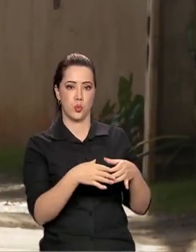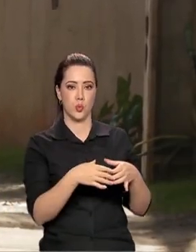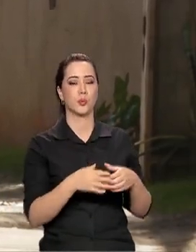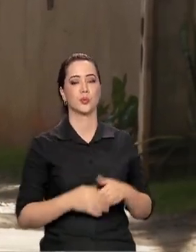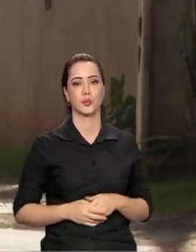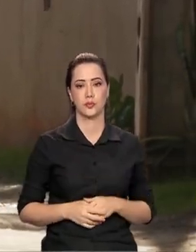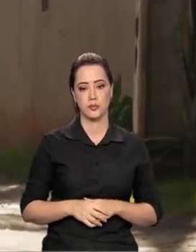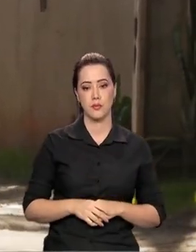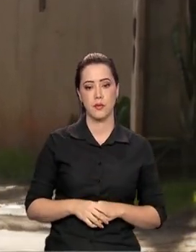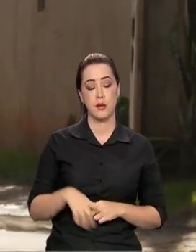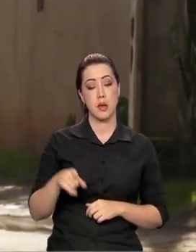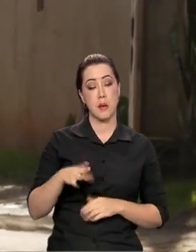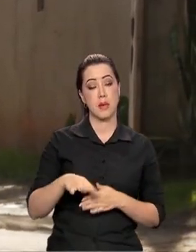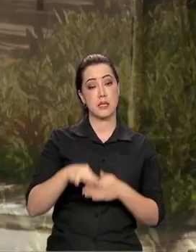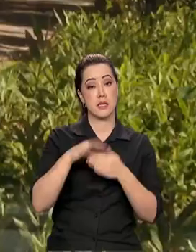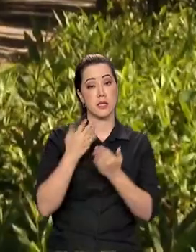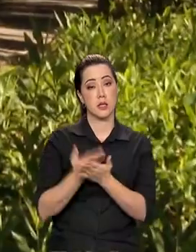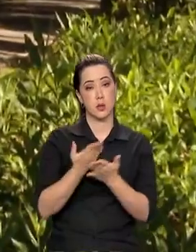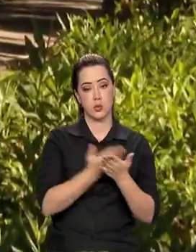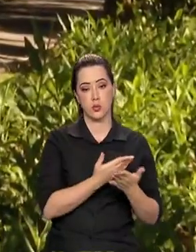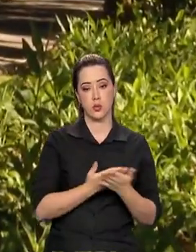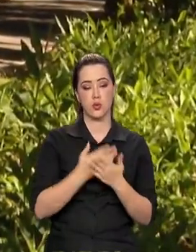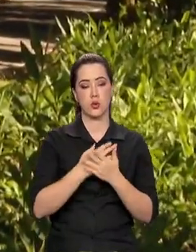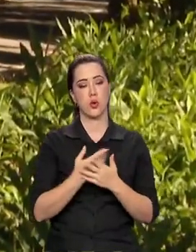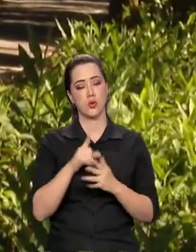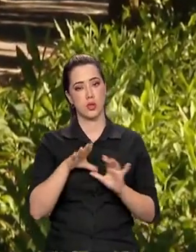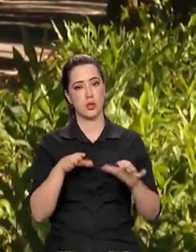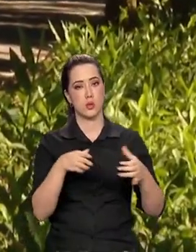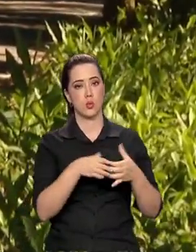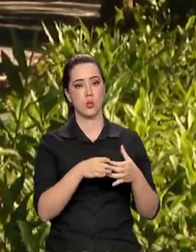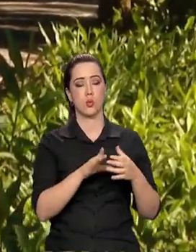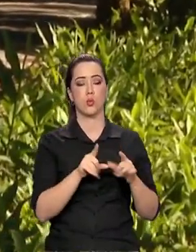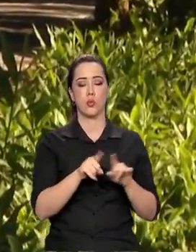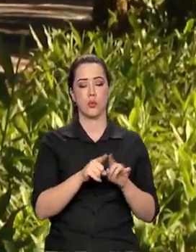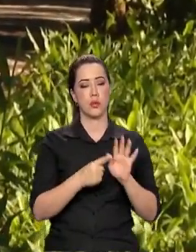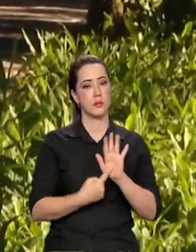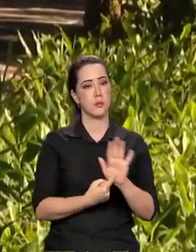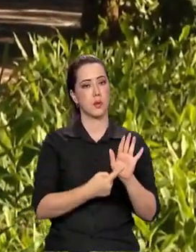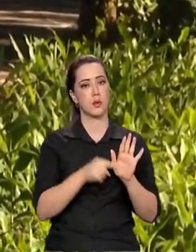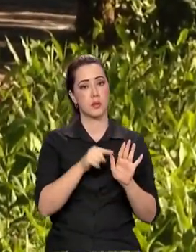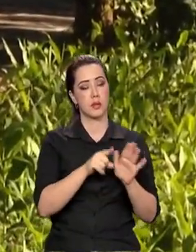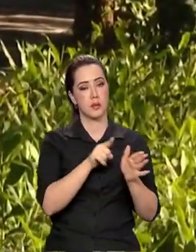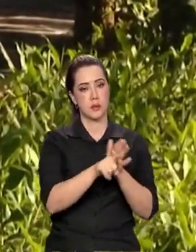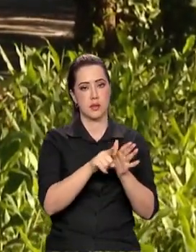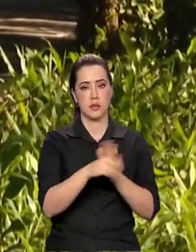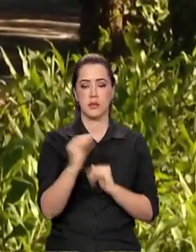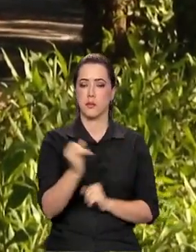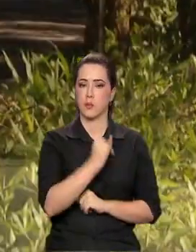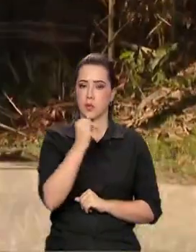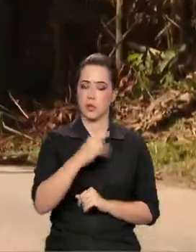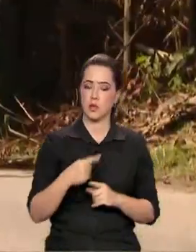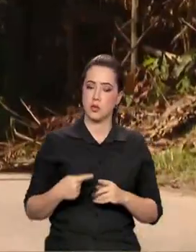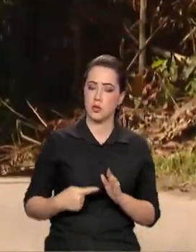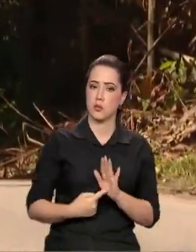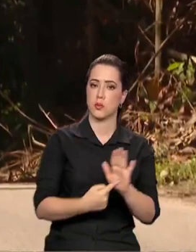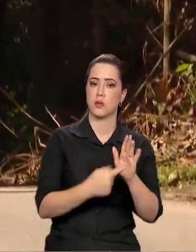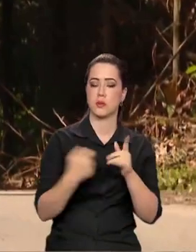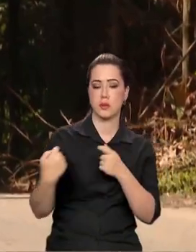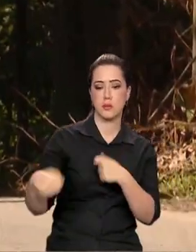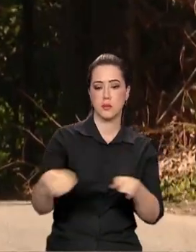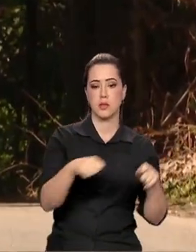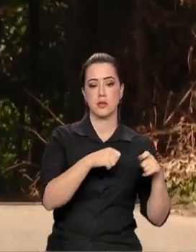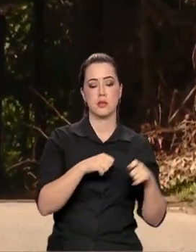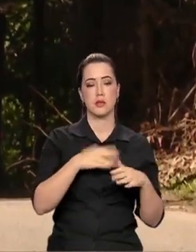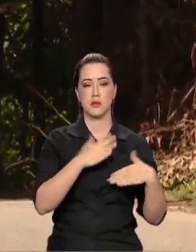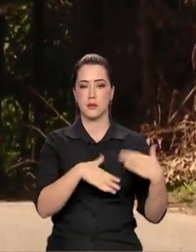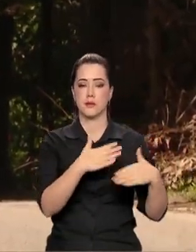estudiosos sobre a questão quilombola, os resultados do Censo são importantes e apontam para a necessidade de